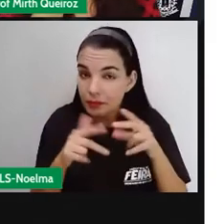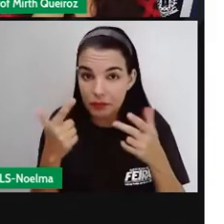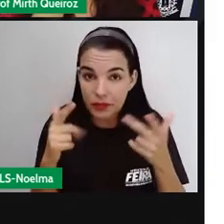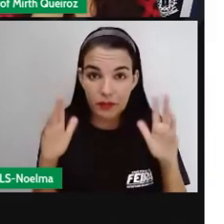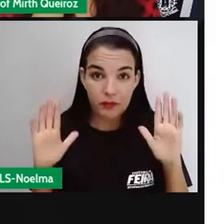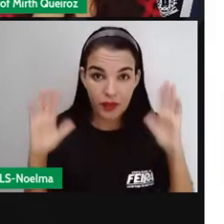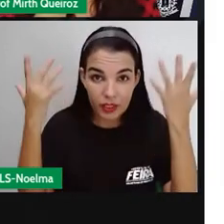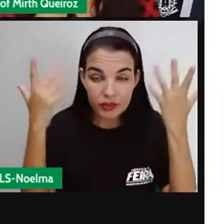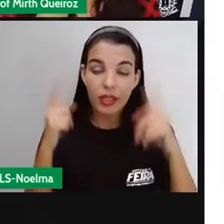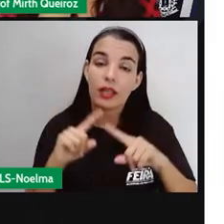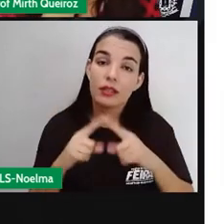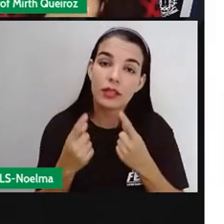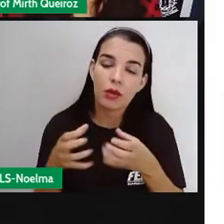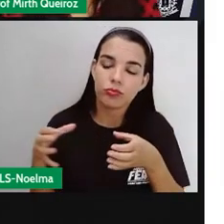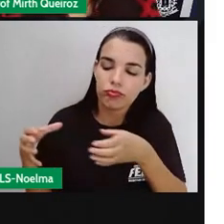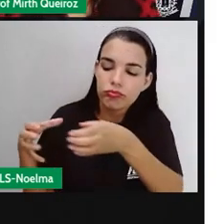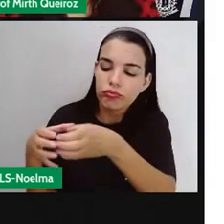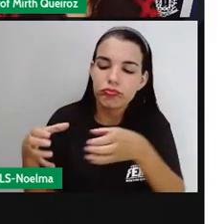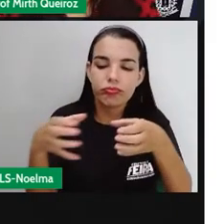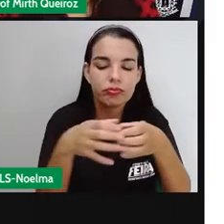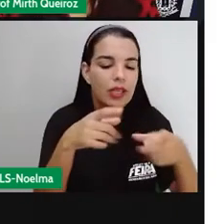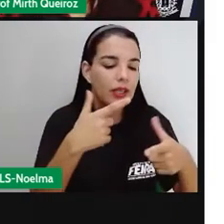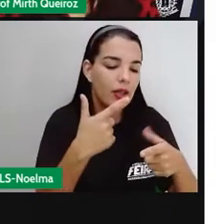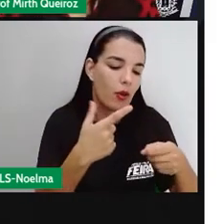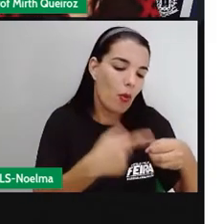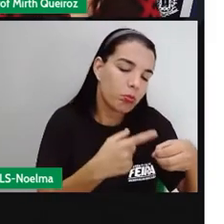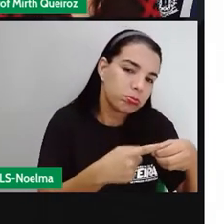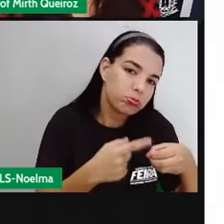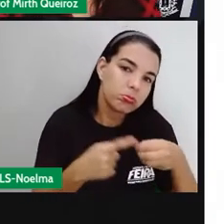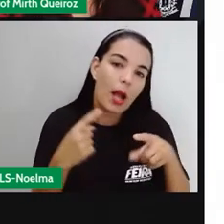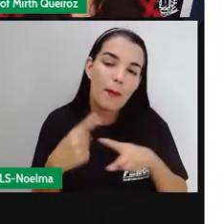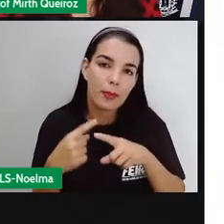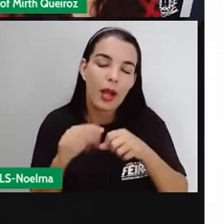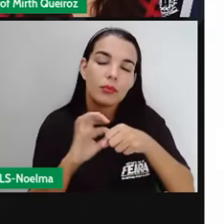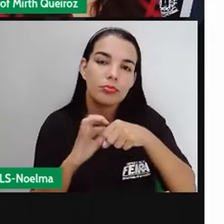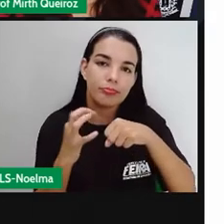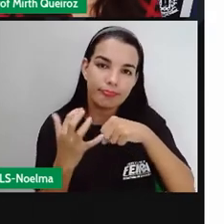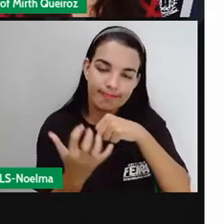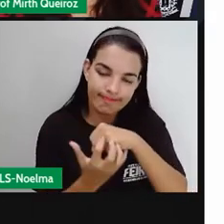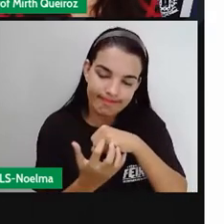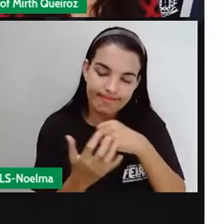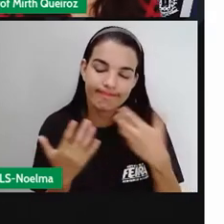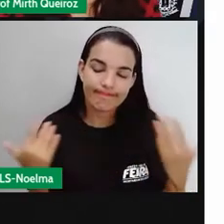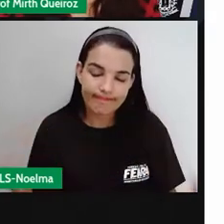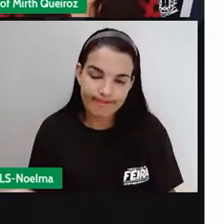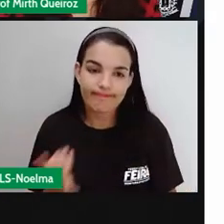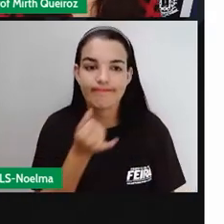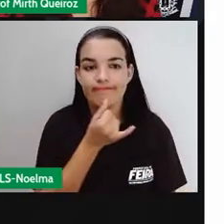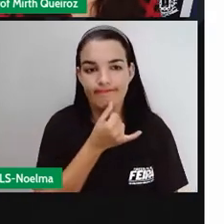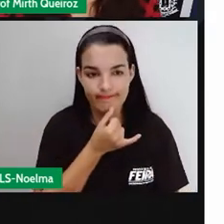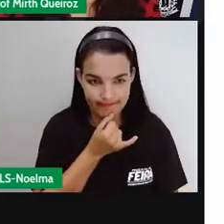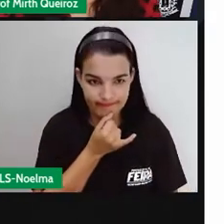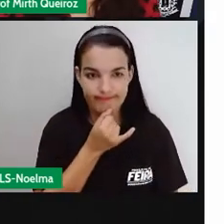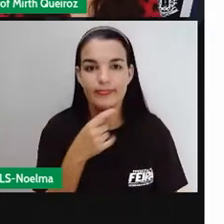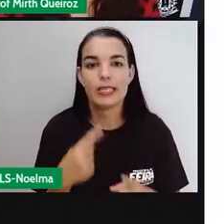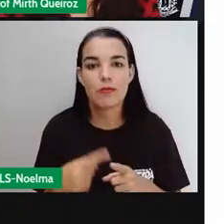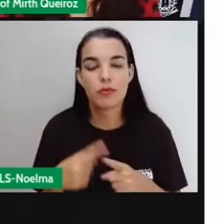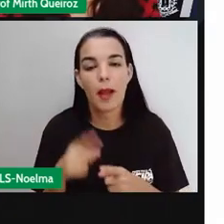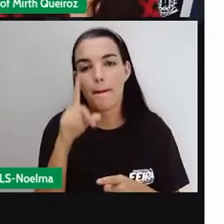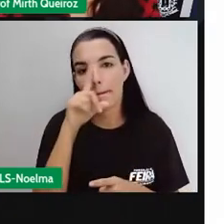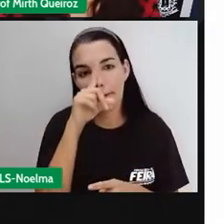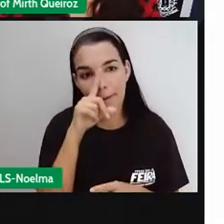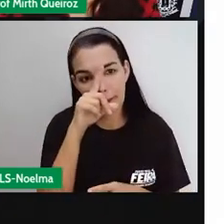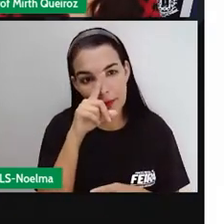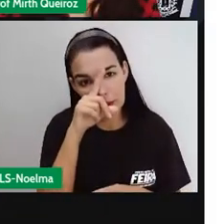nas comunidades, na cidade, devido à pandemia que não nos permite isso, pelos riscos